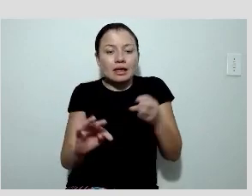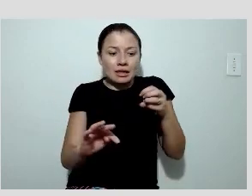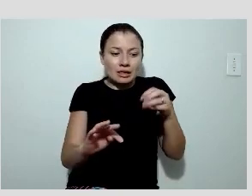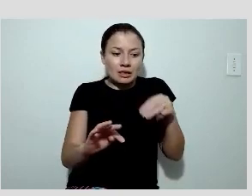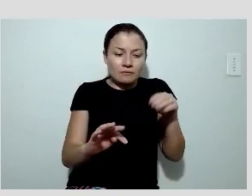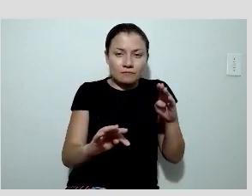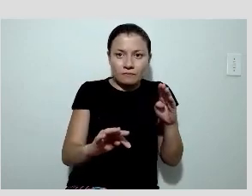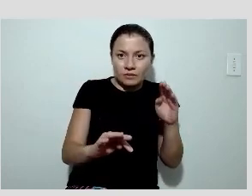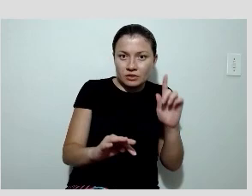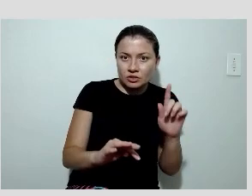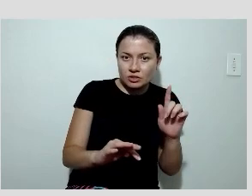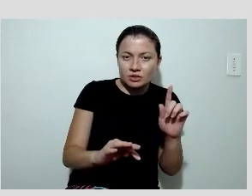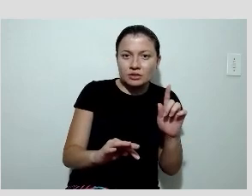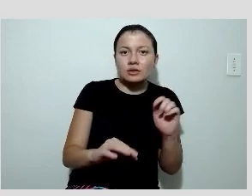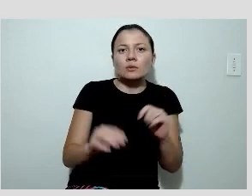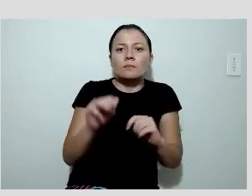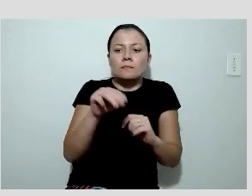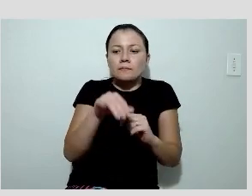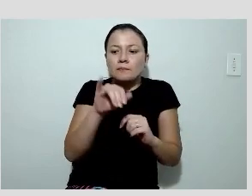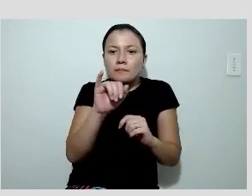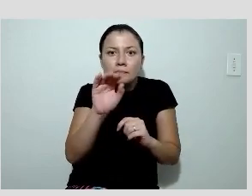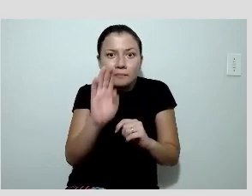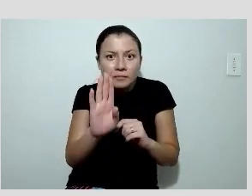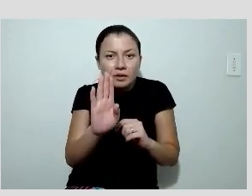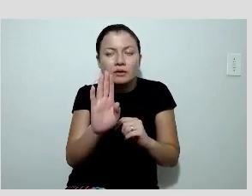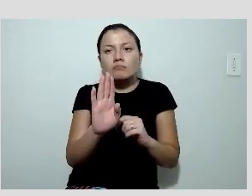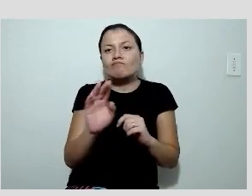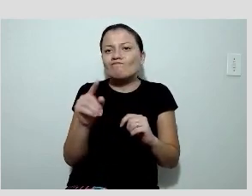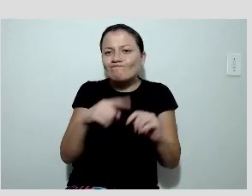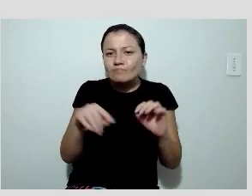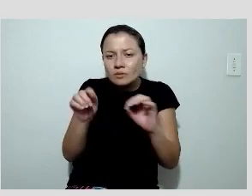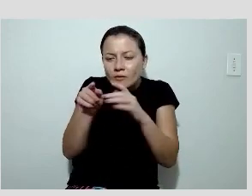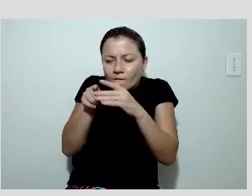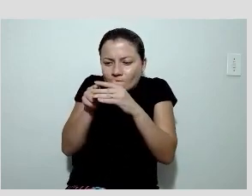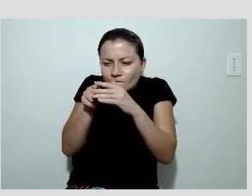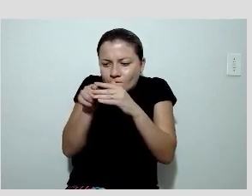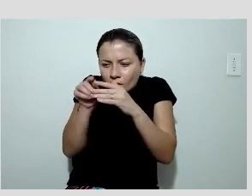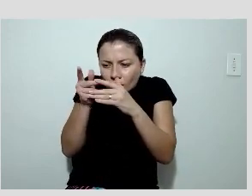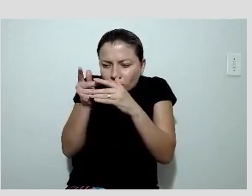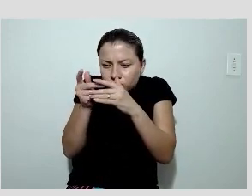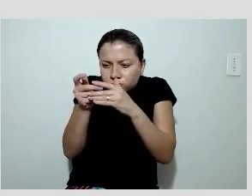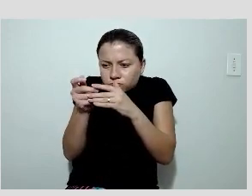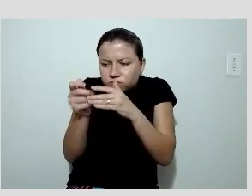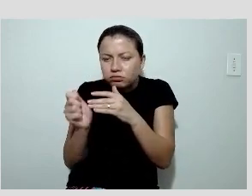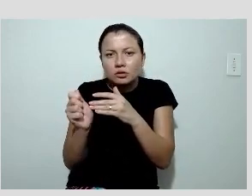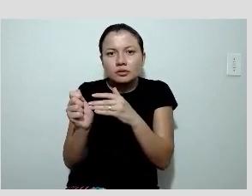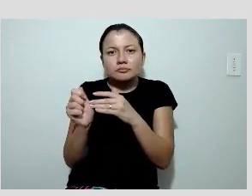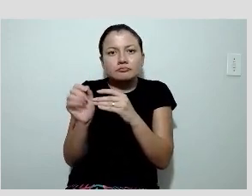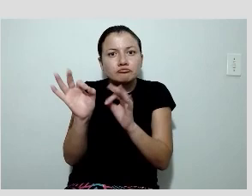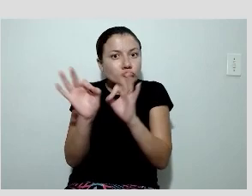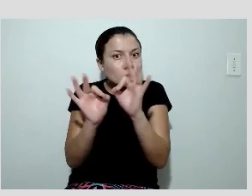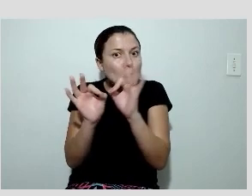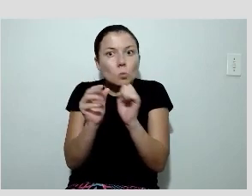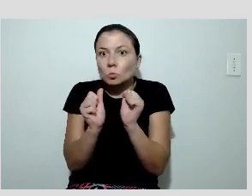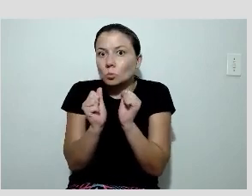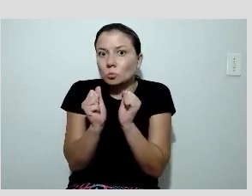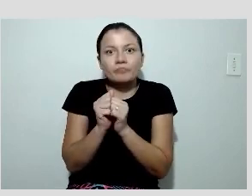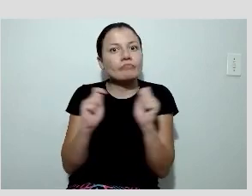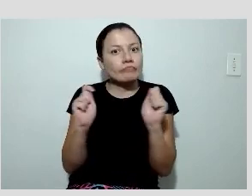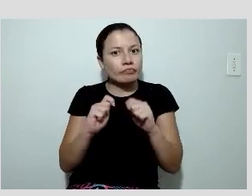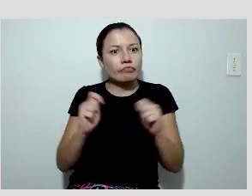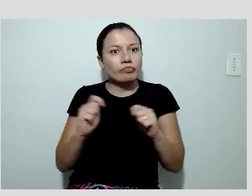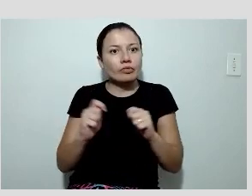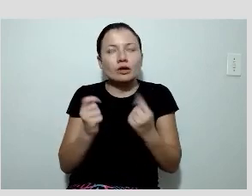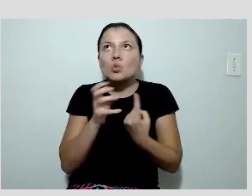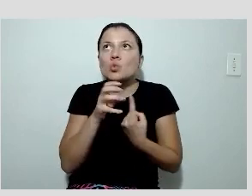injetar o MIB e fazer tanto a perfusão quanto a inervação numa mesma aquisição. É uma coisa que